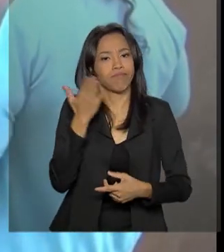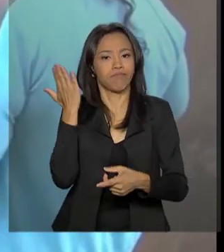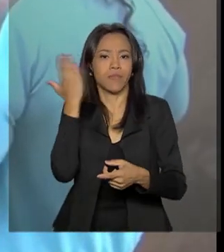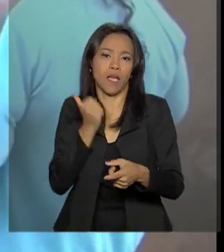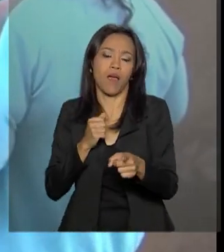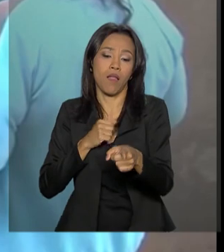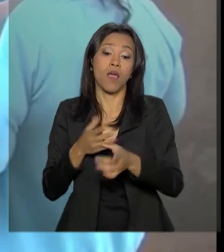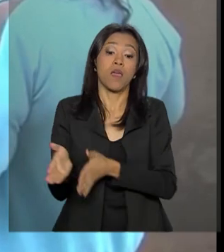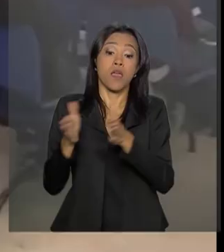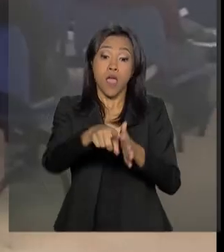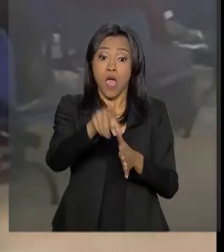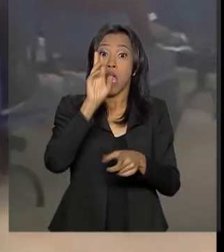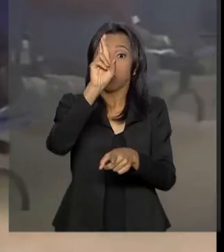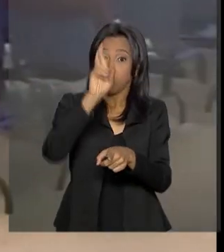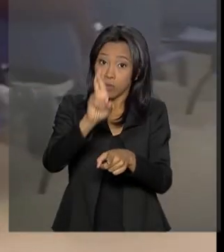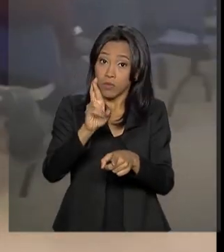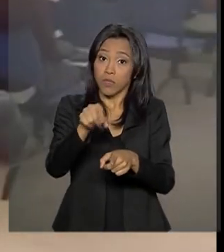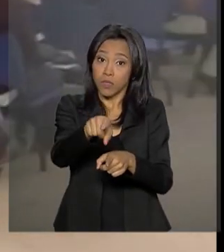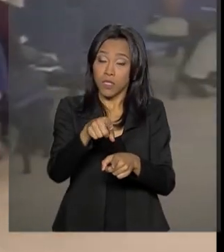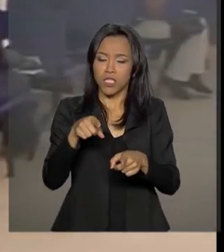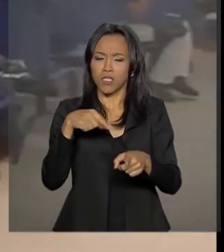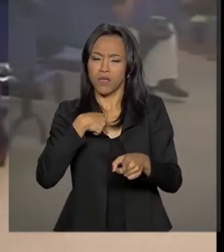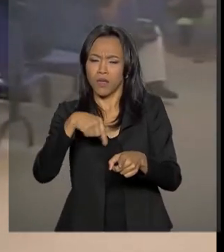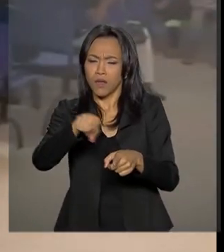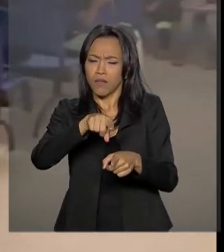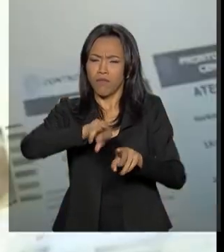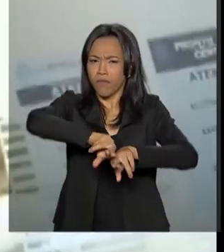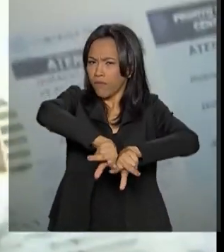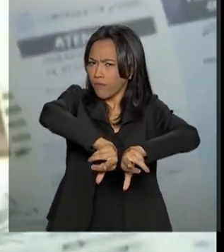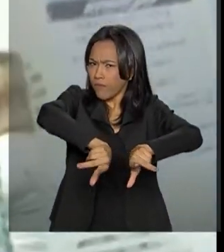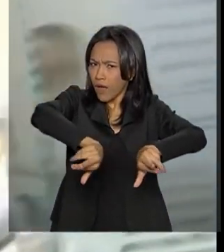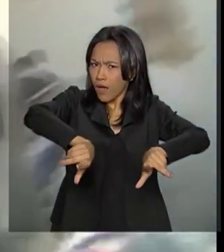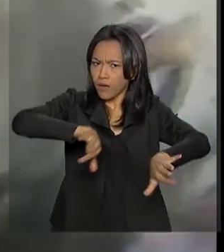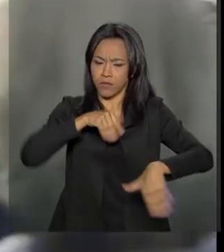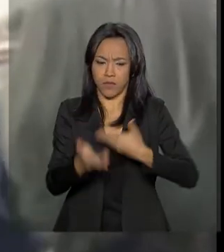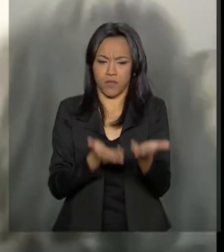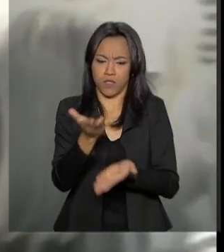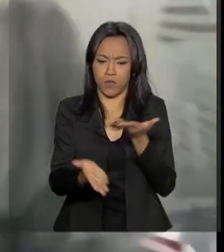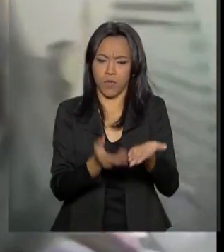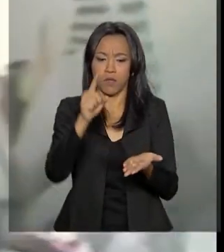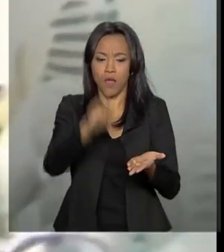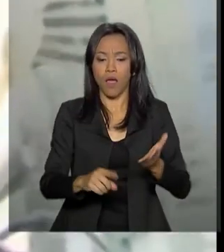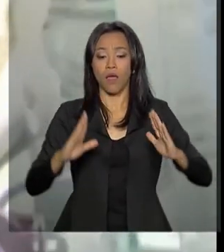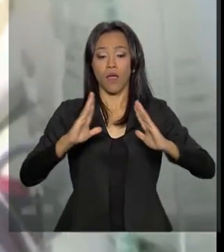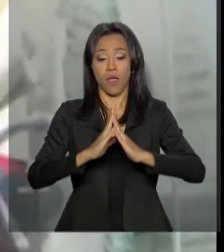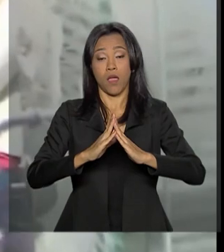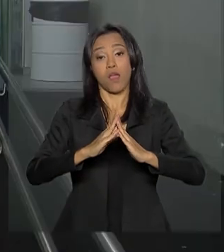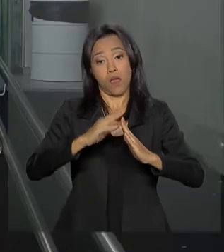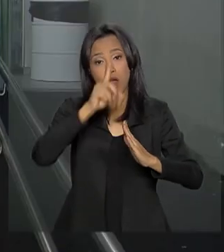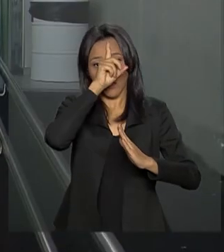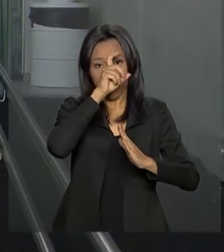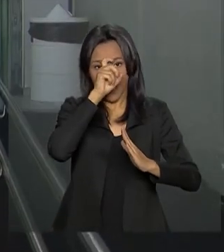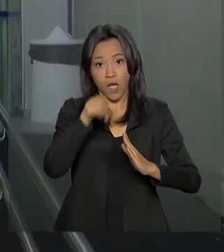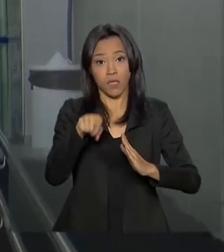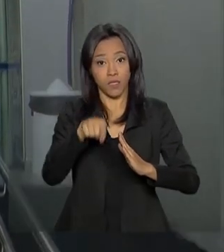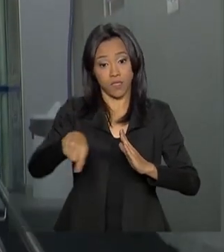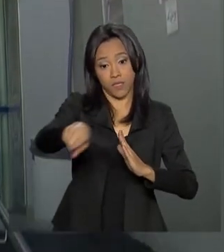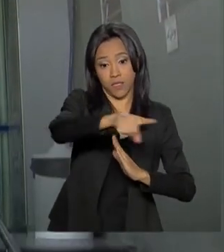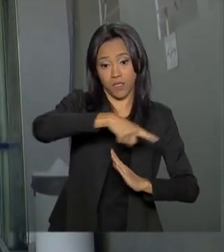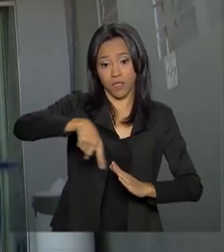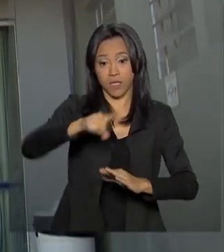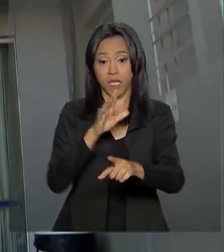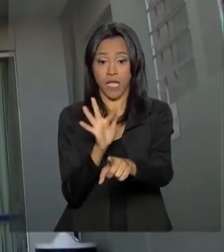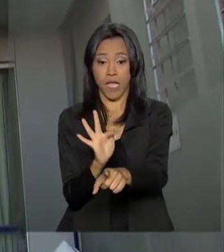metade dos atendimentos e dos procedimentos de média e alta complexidade. Feitos no Sistema Único de Saúde, os hospitais